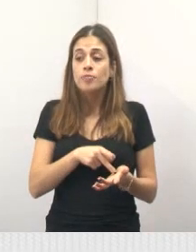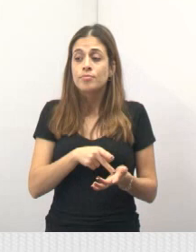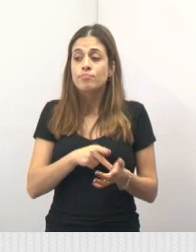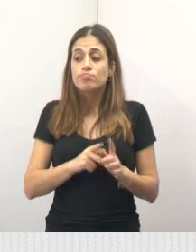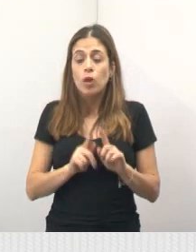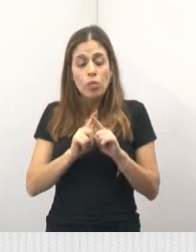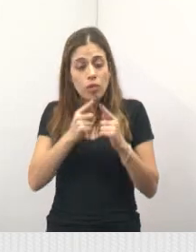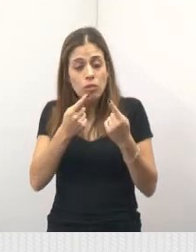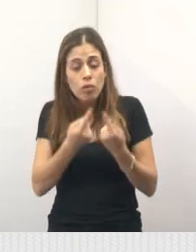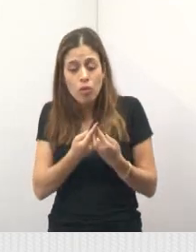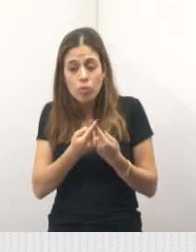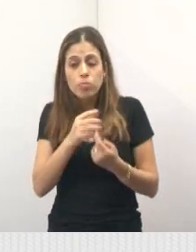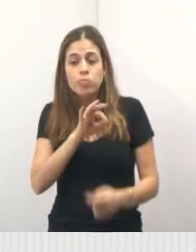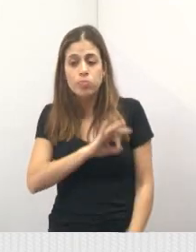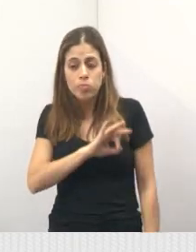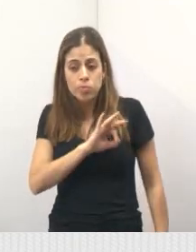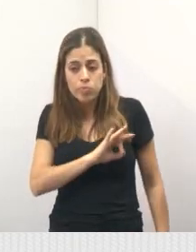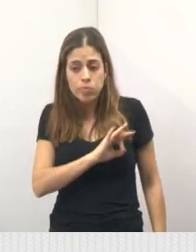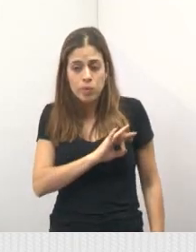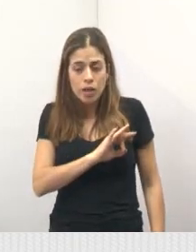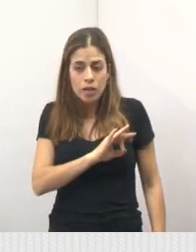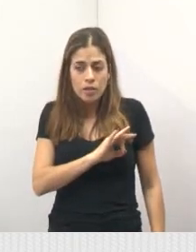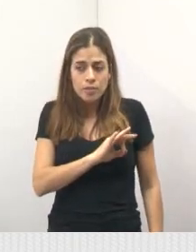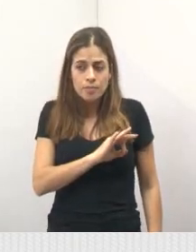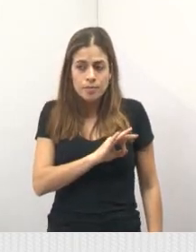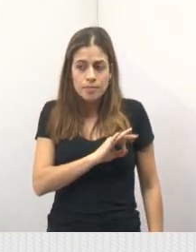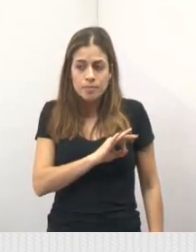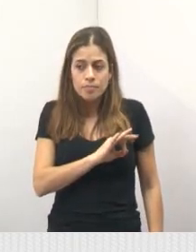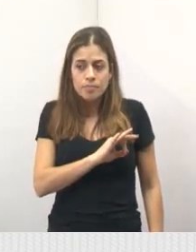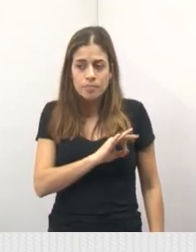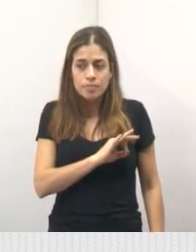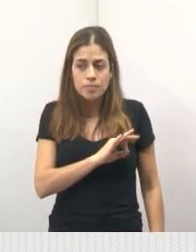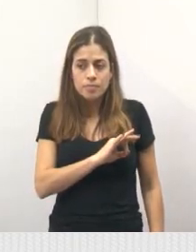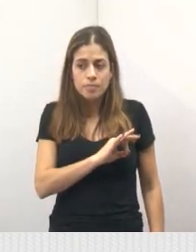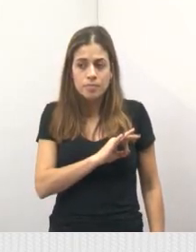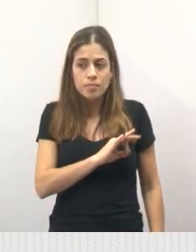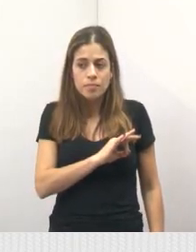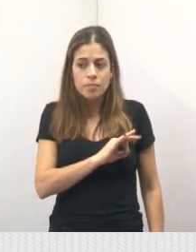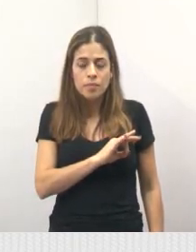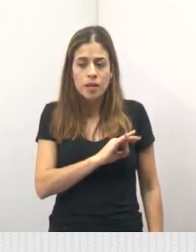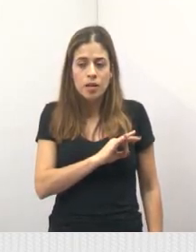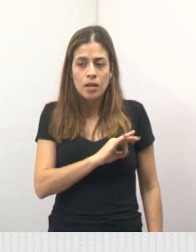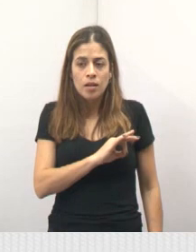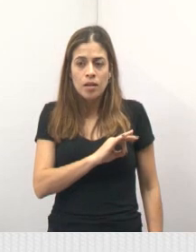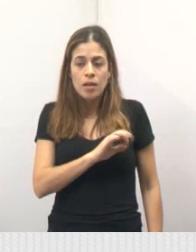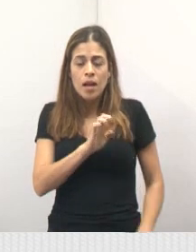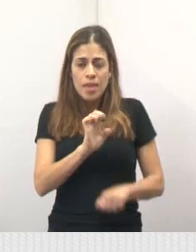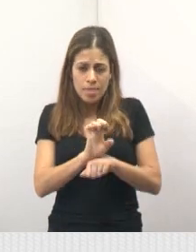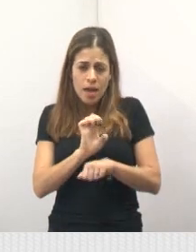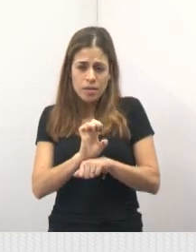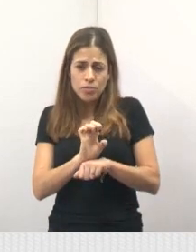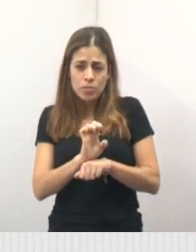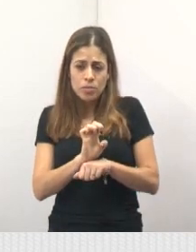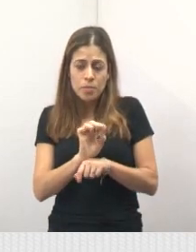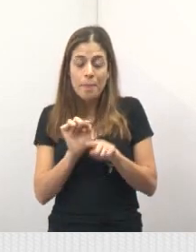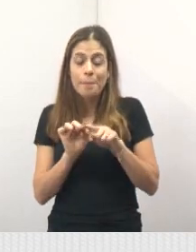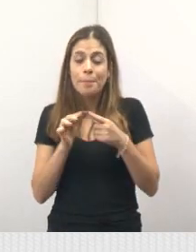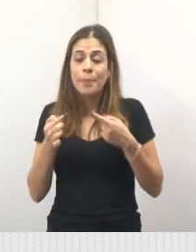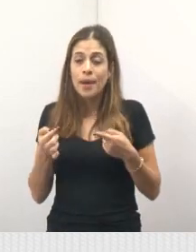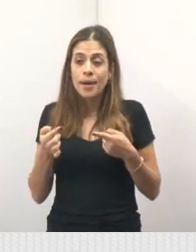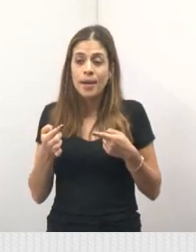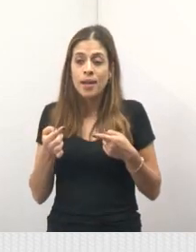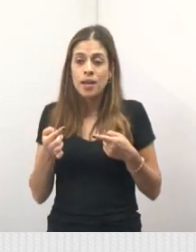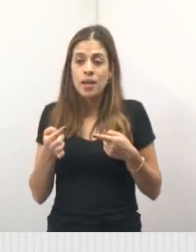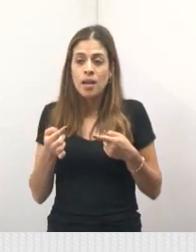da Polícia Militar que é de âmbito estadual, mas que realmente